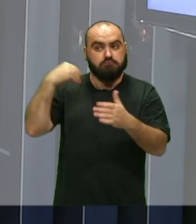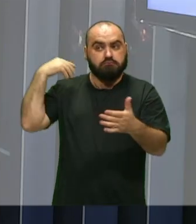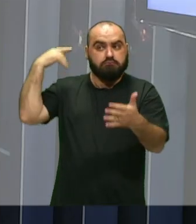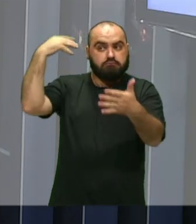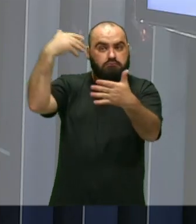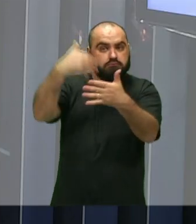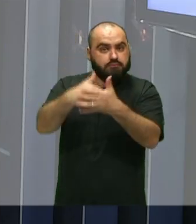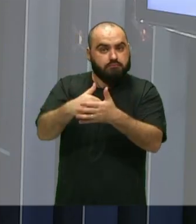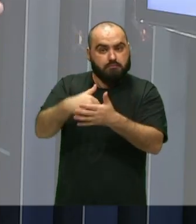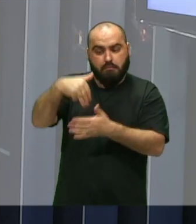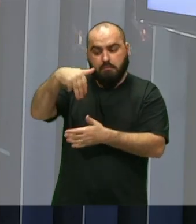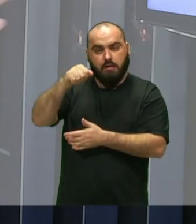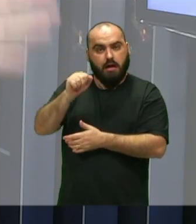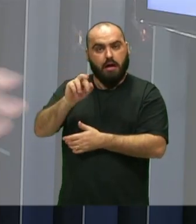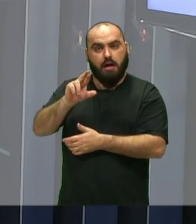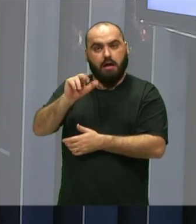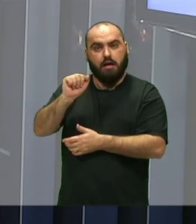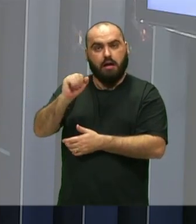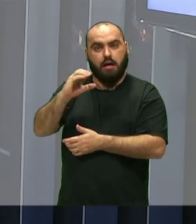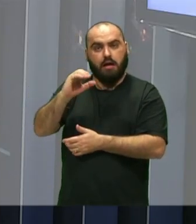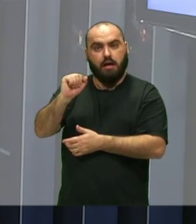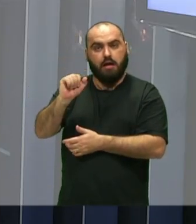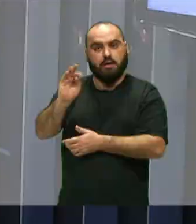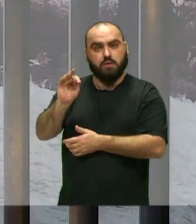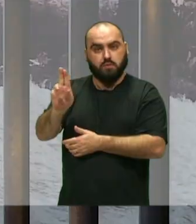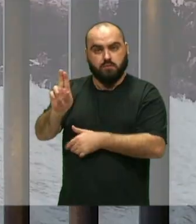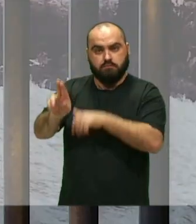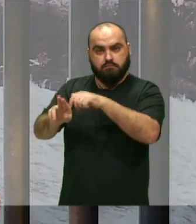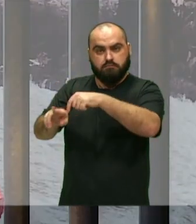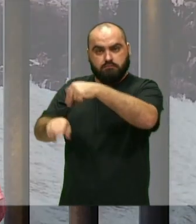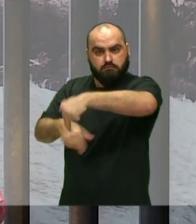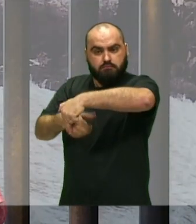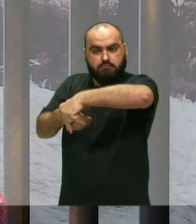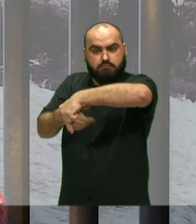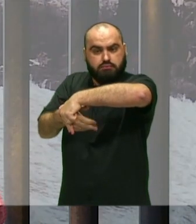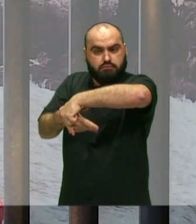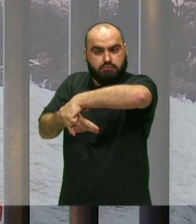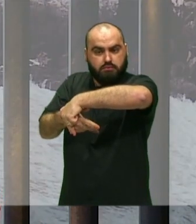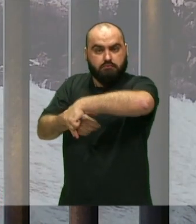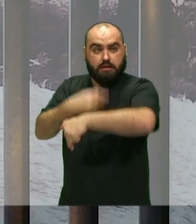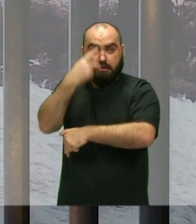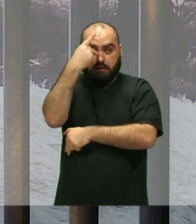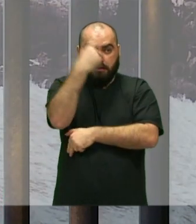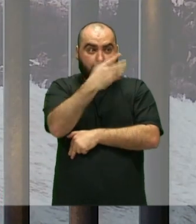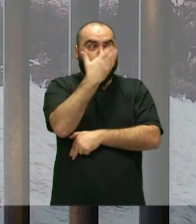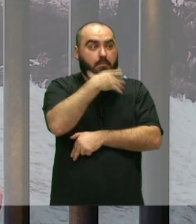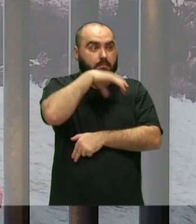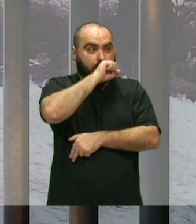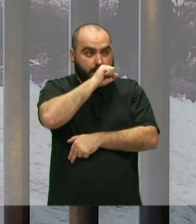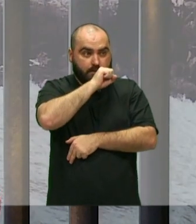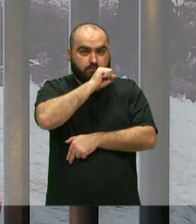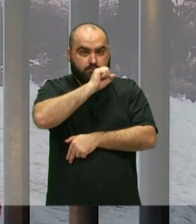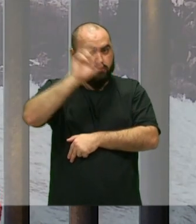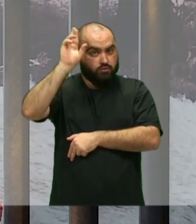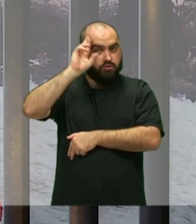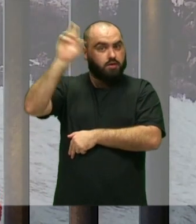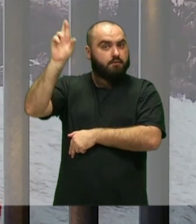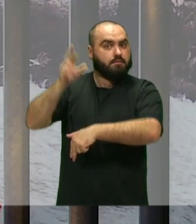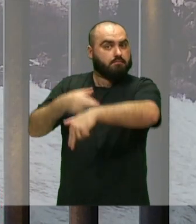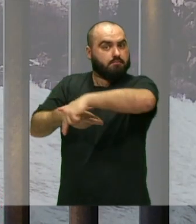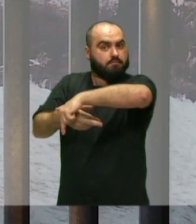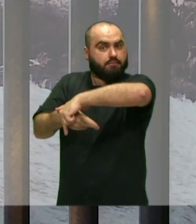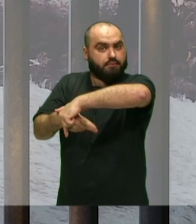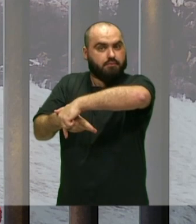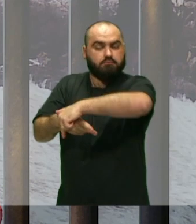maracatu Por causa do seu pai E o seu pai Era mestre de maracatu Toda a minha família, né? Meu pai Meus avós Minha mãe